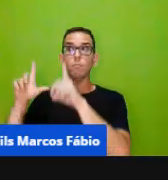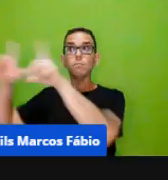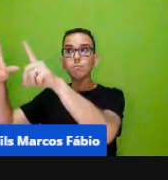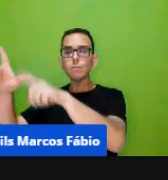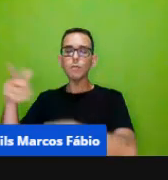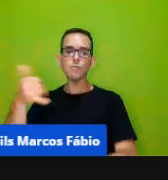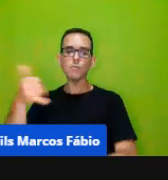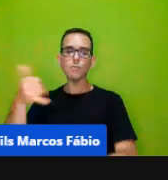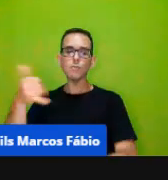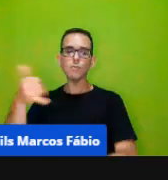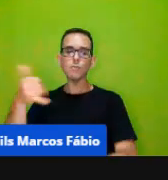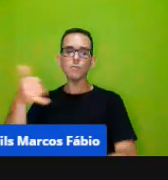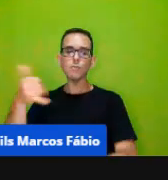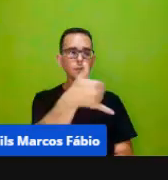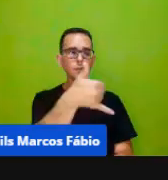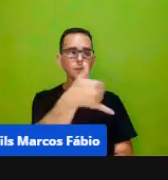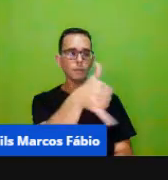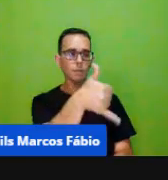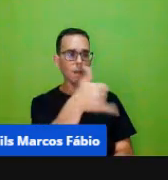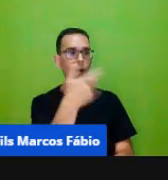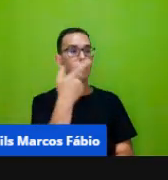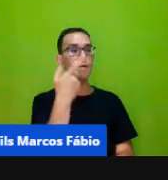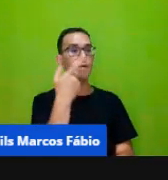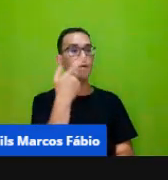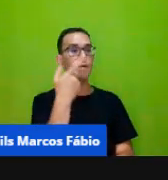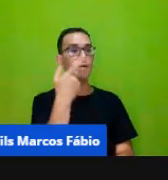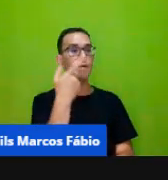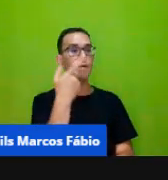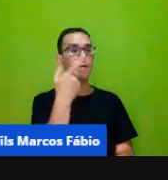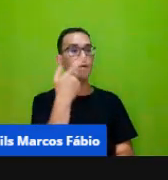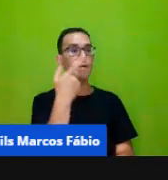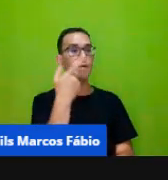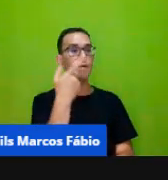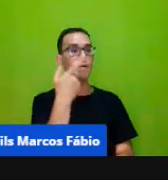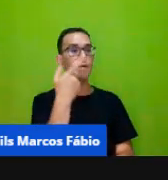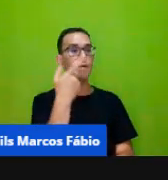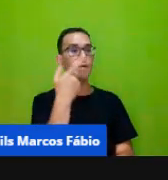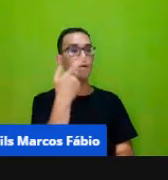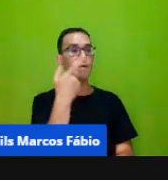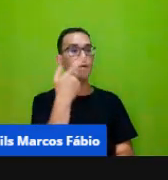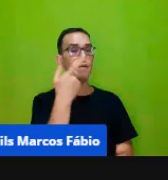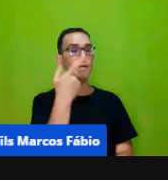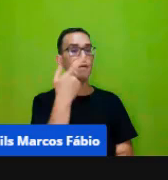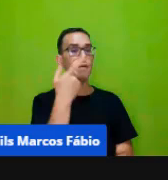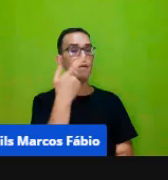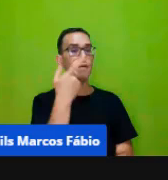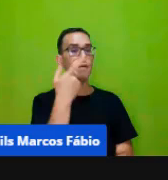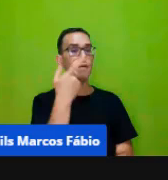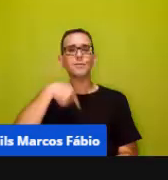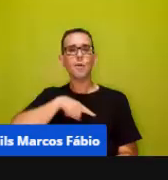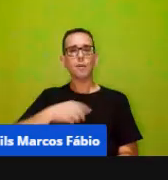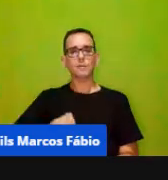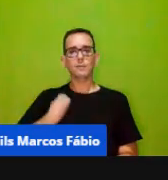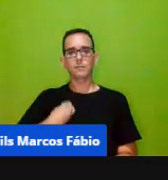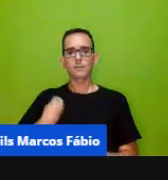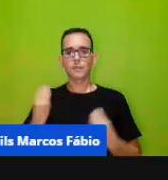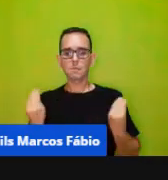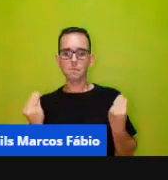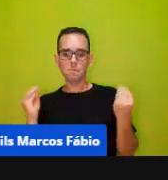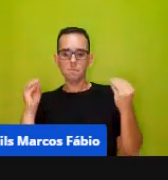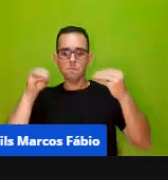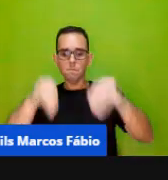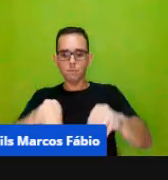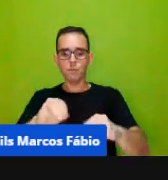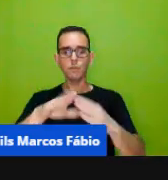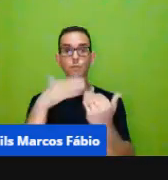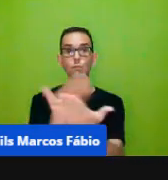celular para ver as horas então são situações do cotidiano de vida que a gente pode trazer para dentro do cotidiano escolar